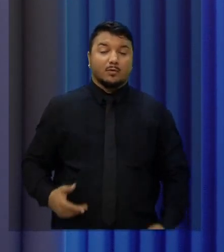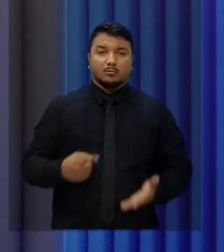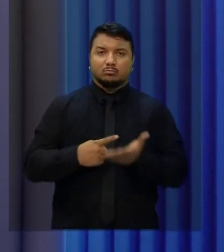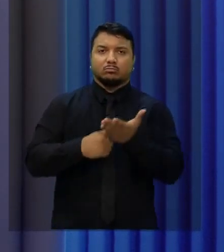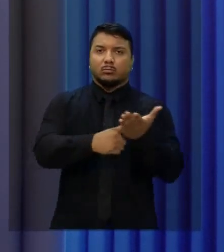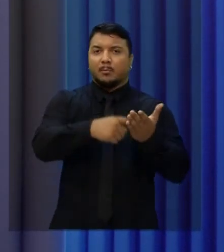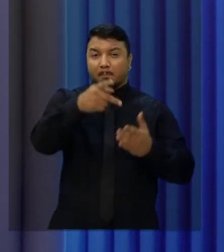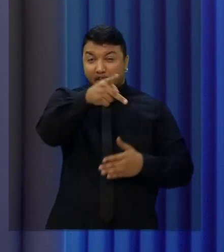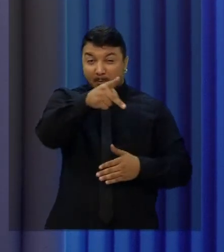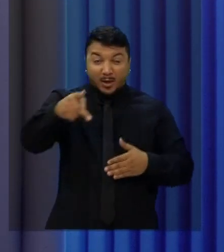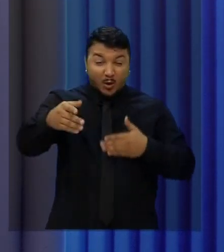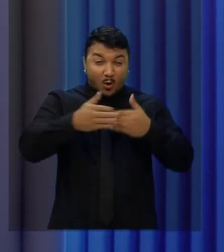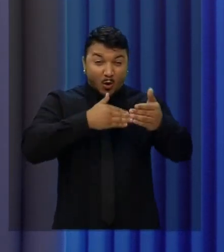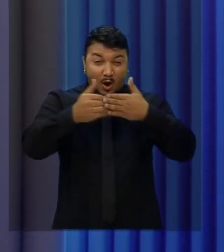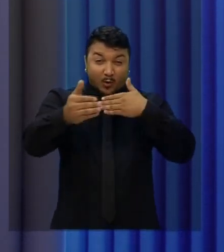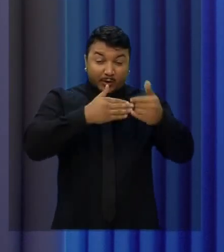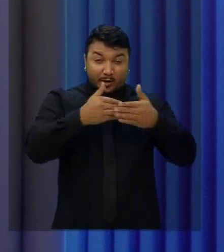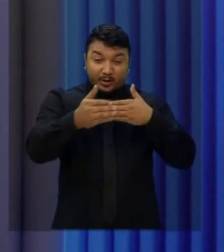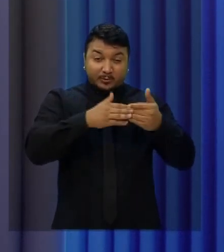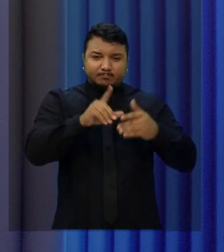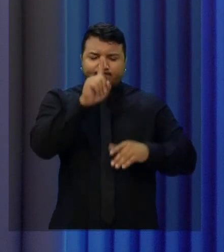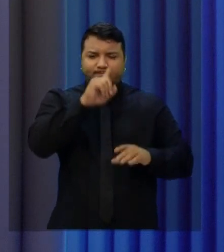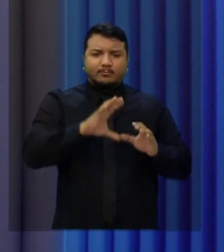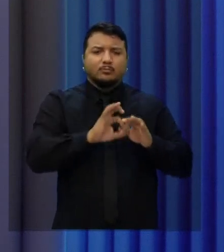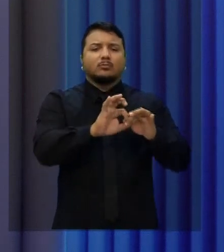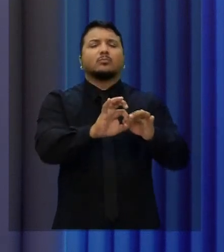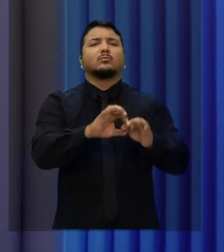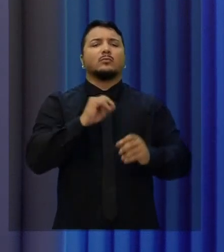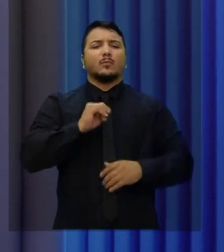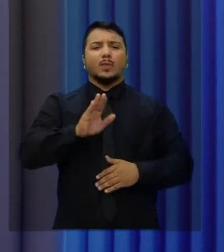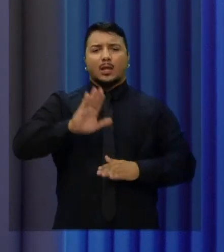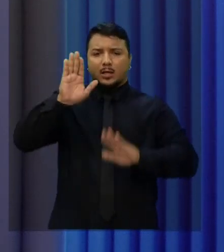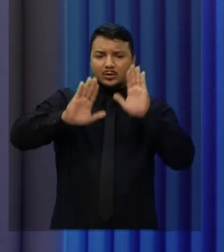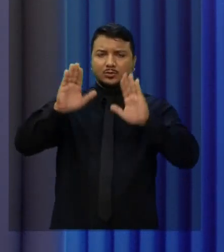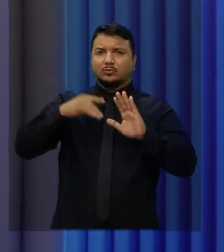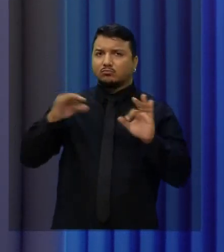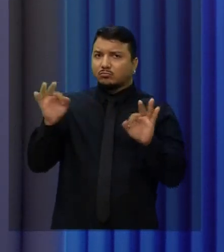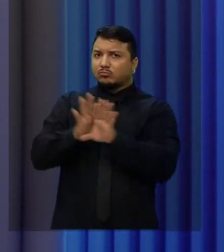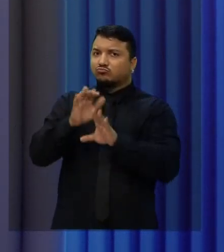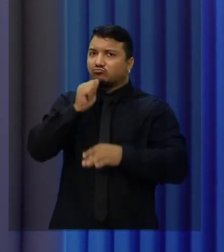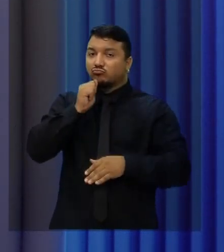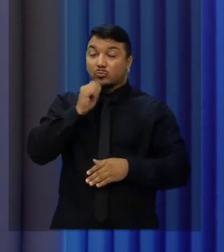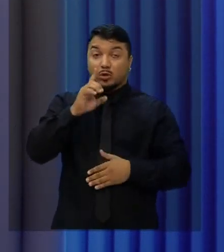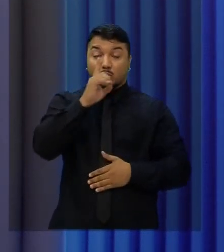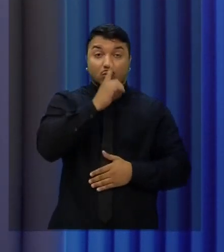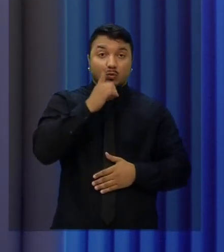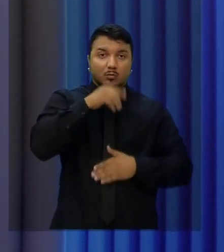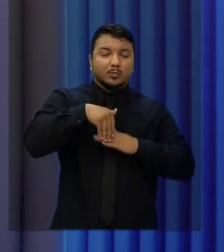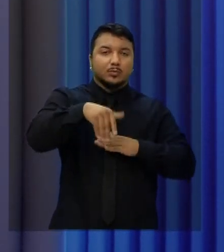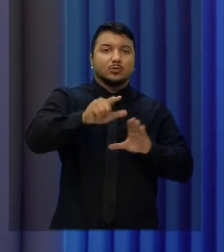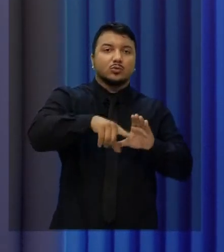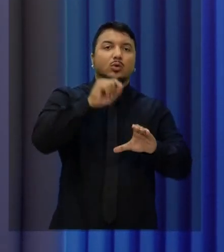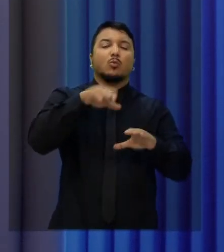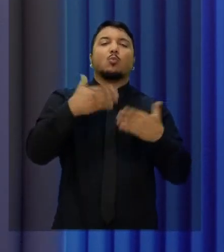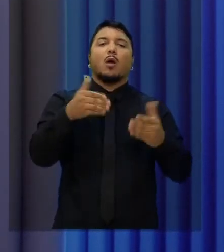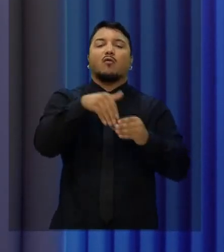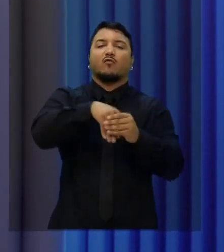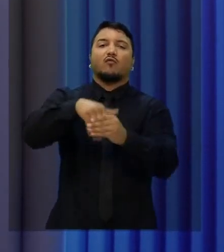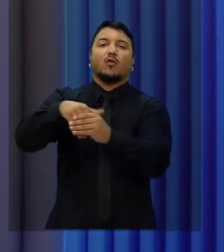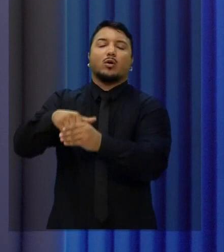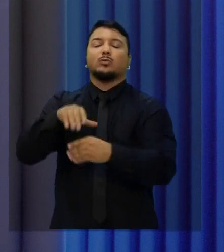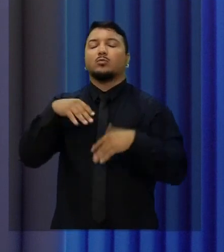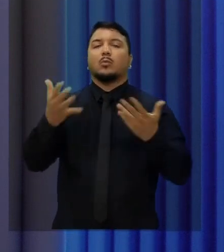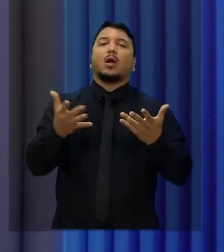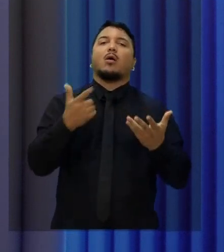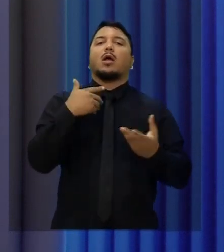presidente que seja eleito, isso precisa ficar muito claro. A eleição não está decidida. É domingo que você vai escolher quem vai ser seu presidente, seu senador,